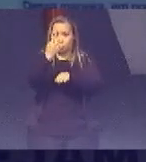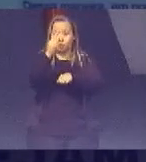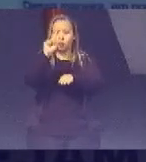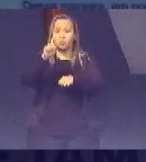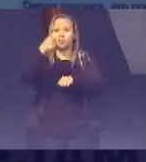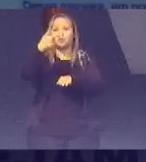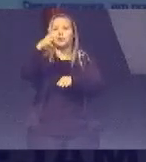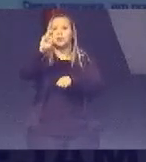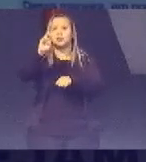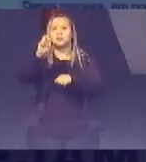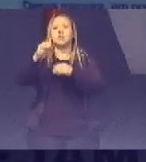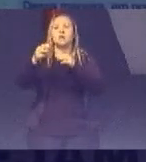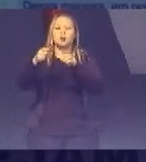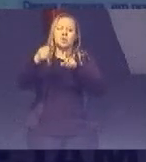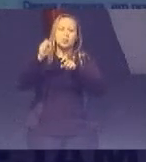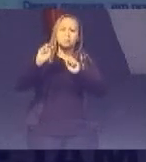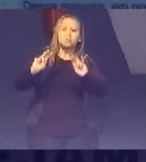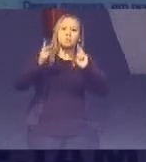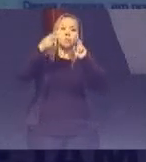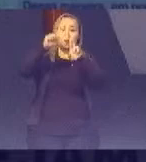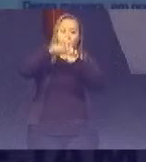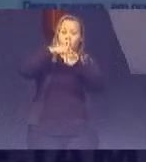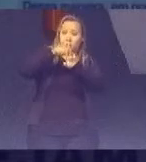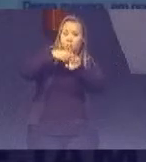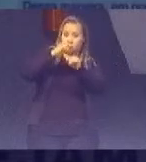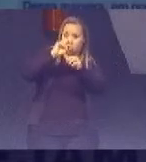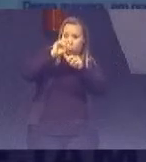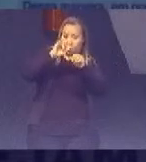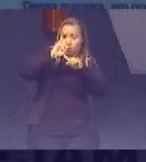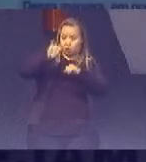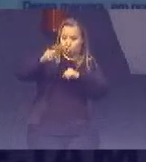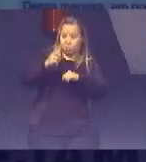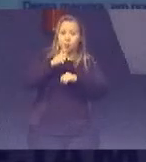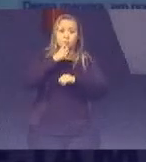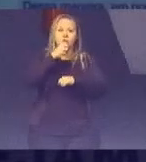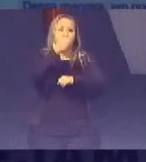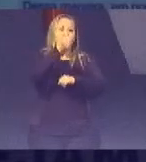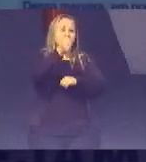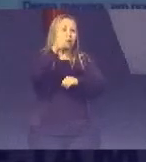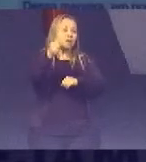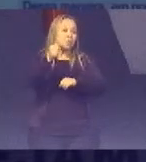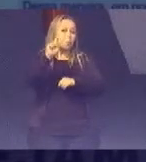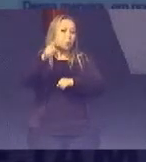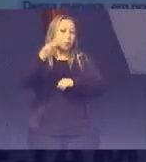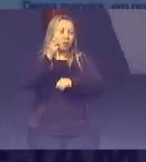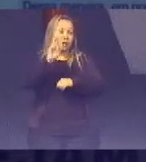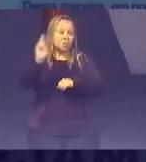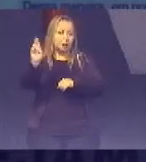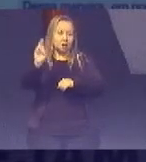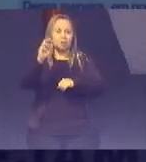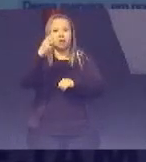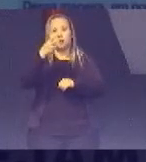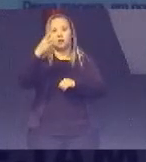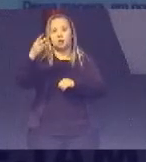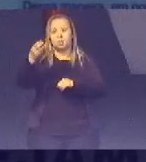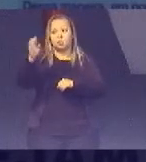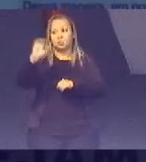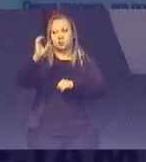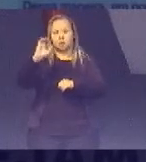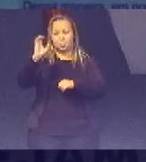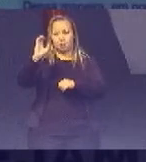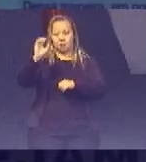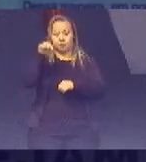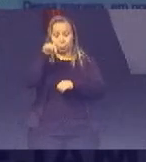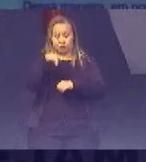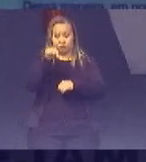mensal Em julho De 2016 88,88 E 33 centavos Com